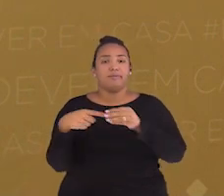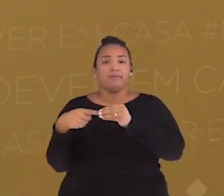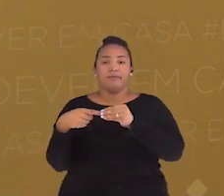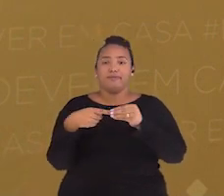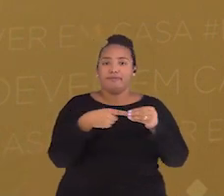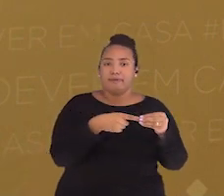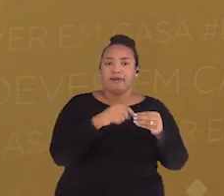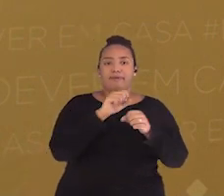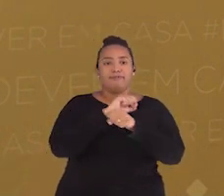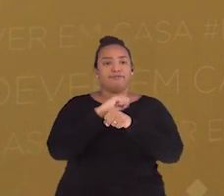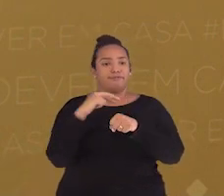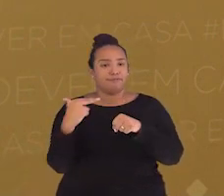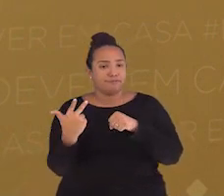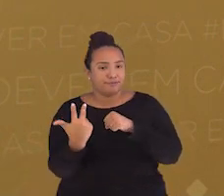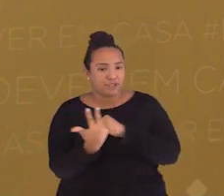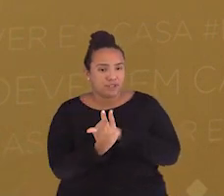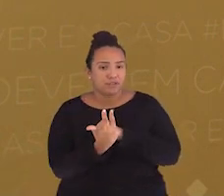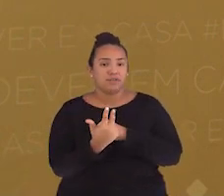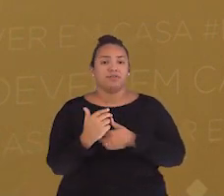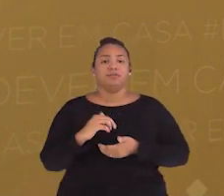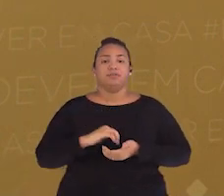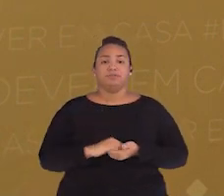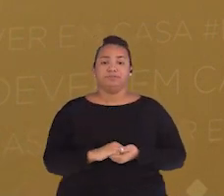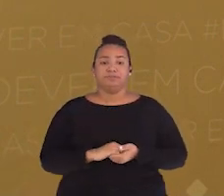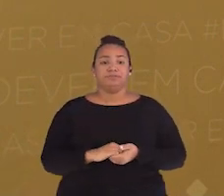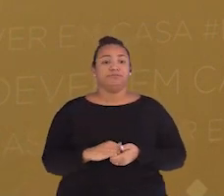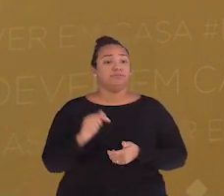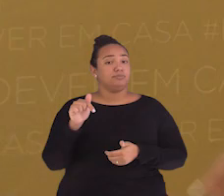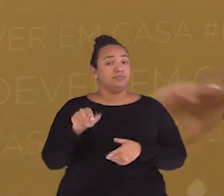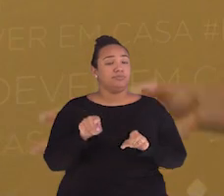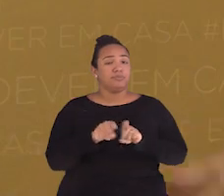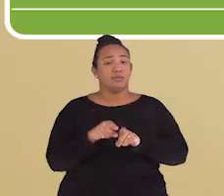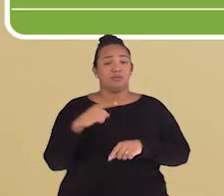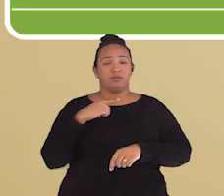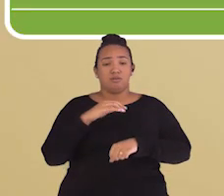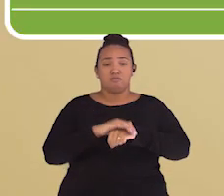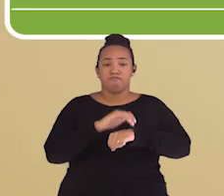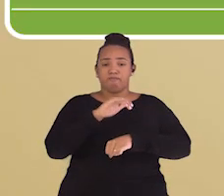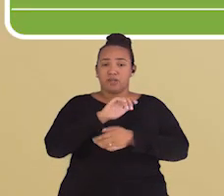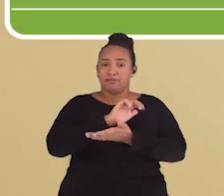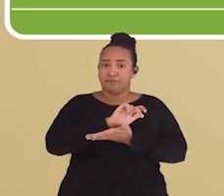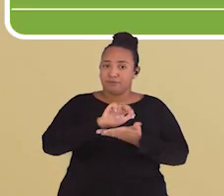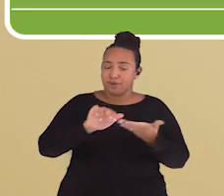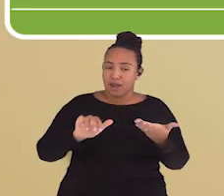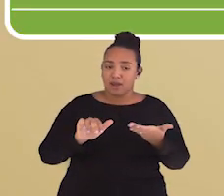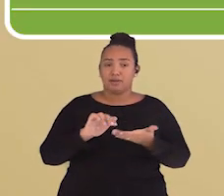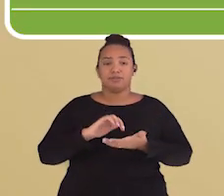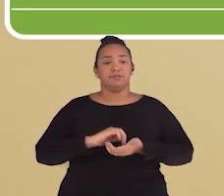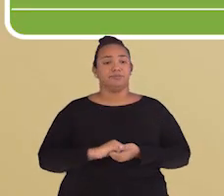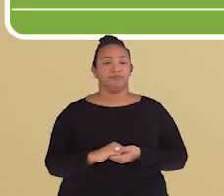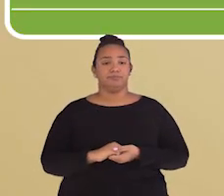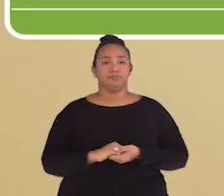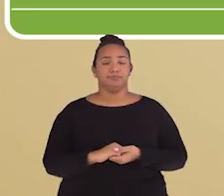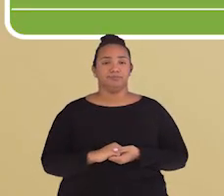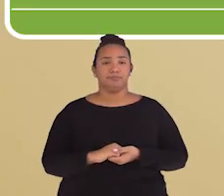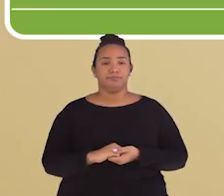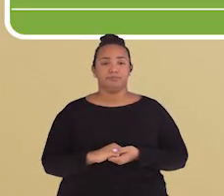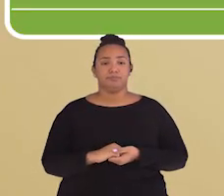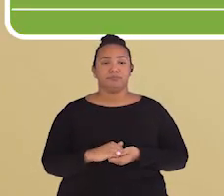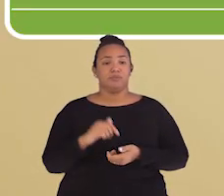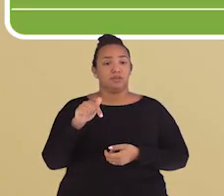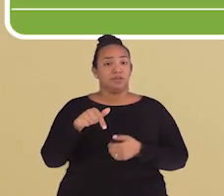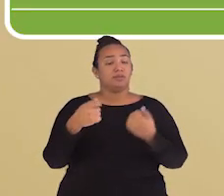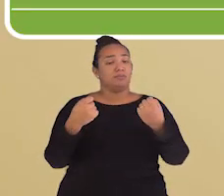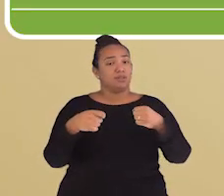protozoários e vírus são micro-organismos e responsáveis por várias infecções existentes. Existem